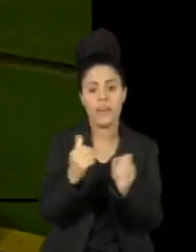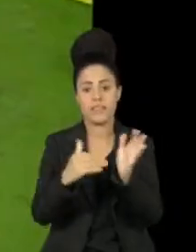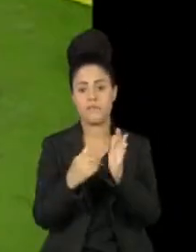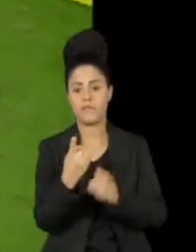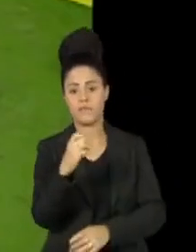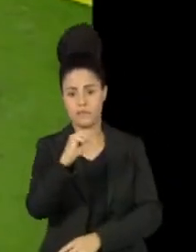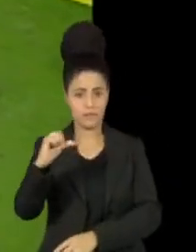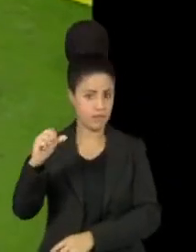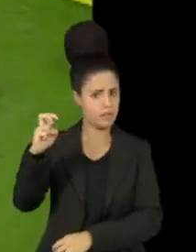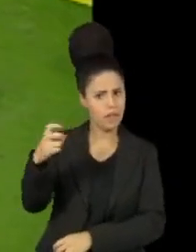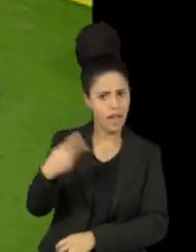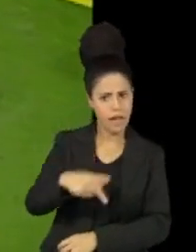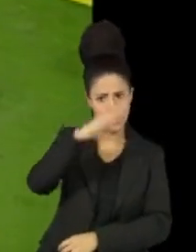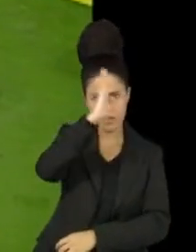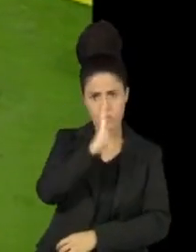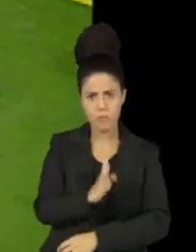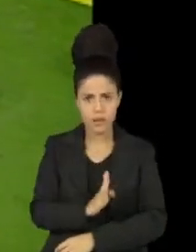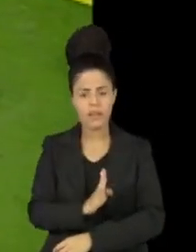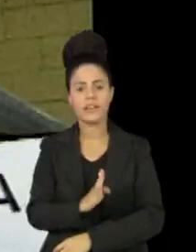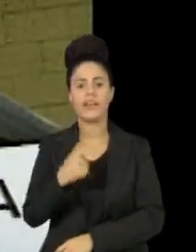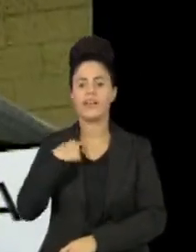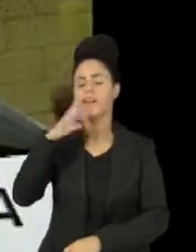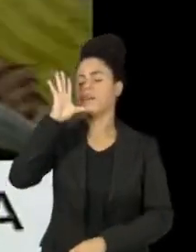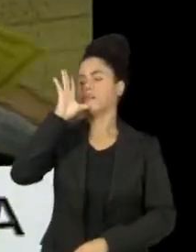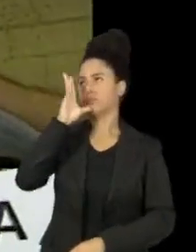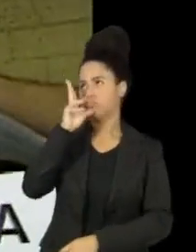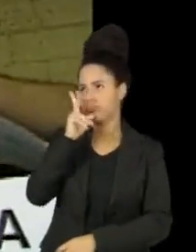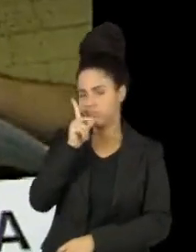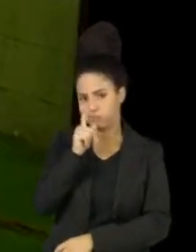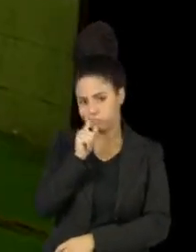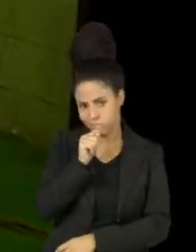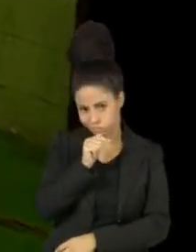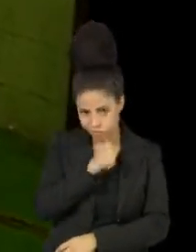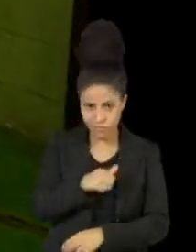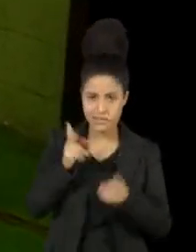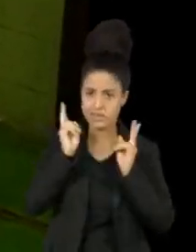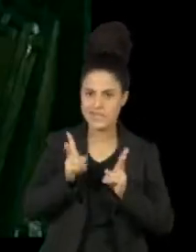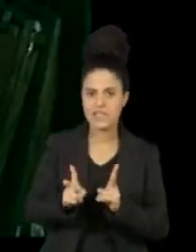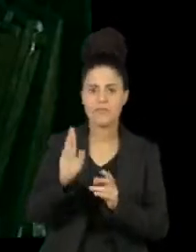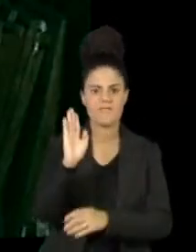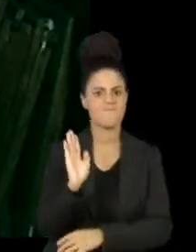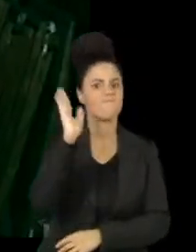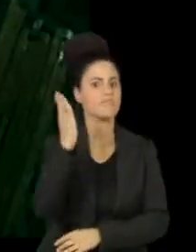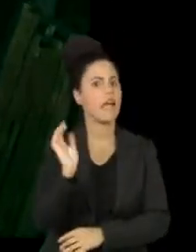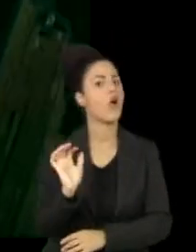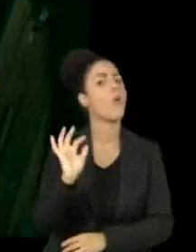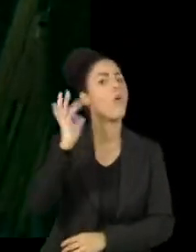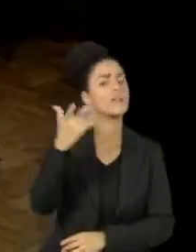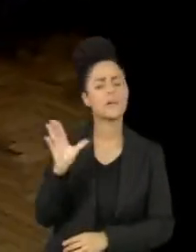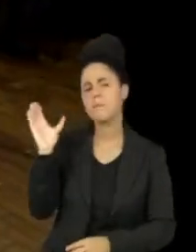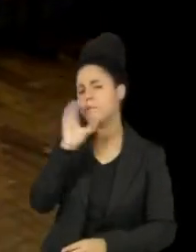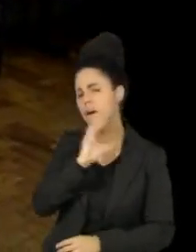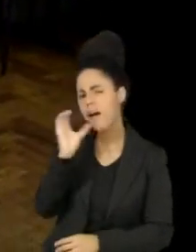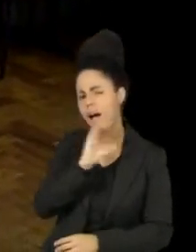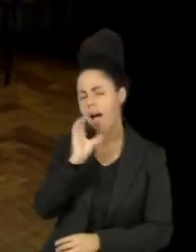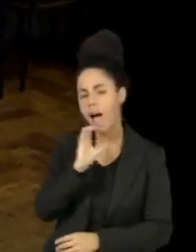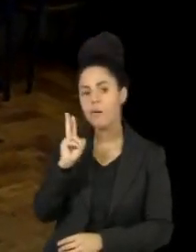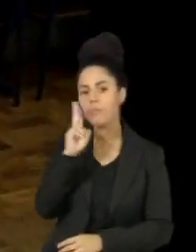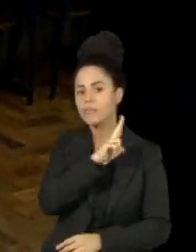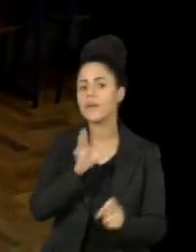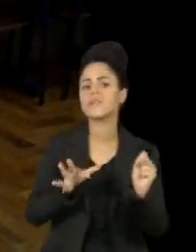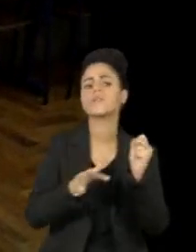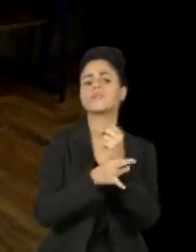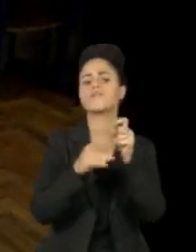as eleições no Brasil eram sinônimo de demora e, não poucas vezes, de fraude. Para agilizar esse processo e torná-lo mais